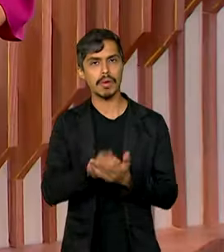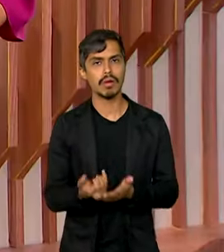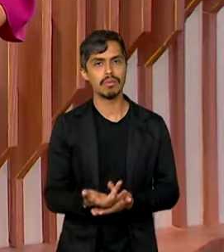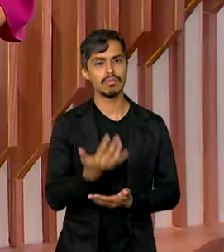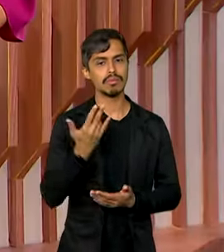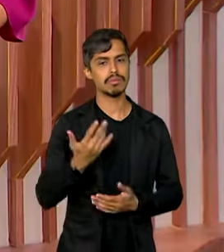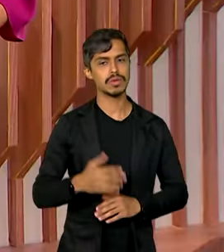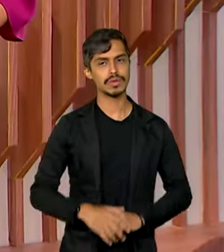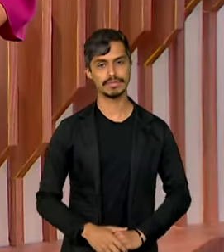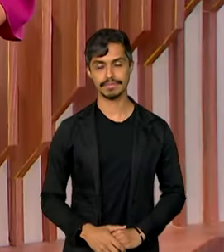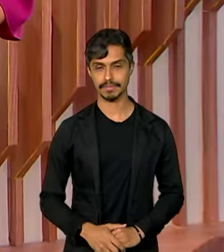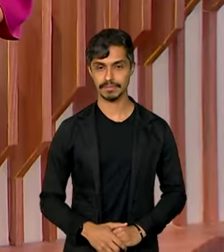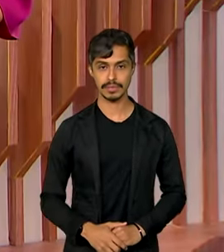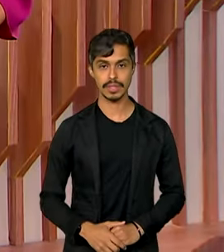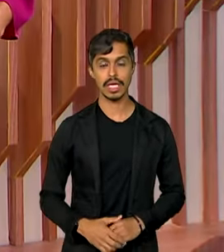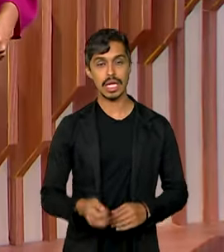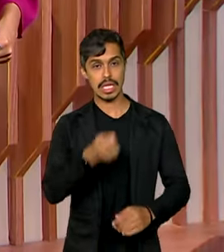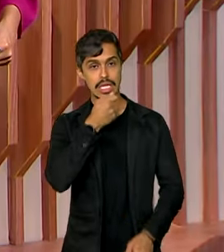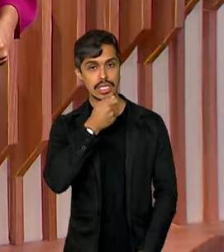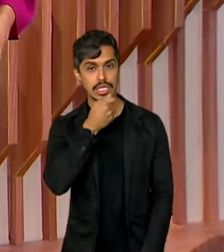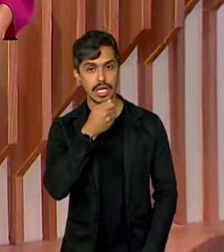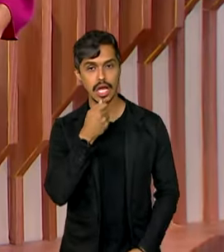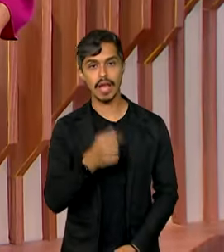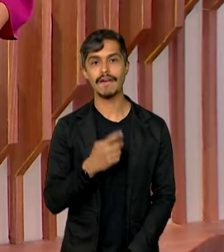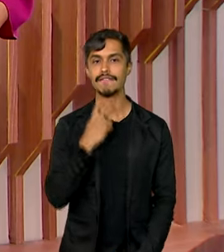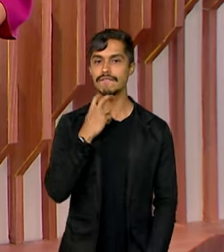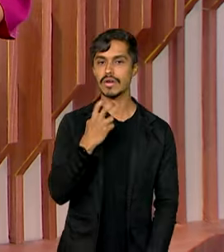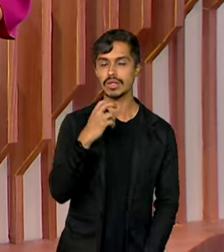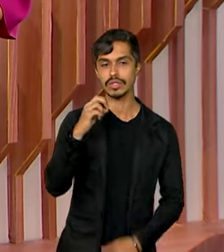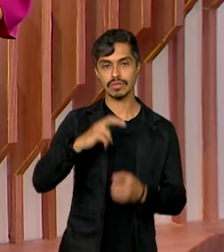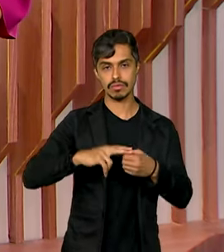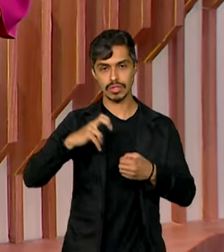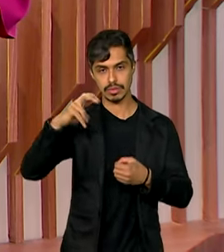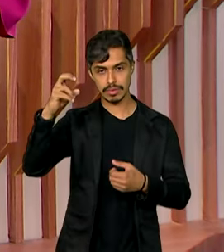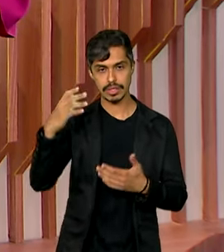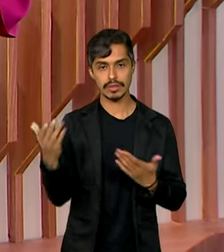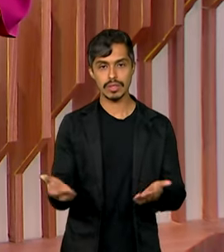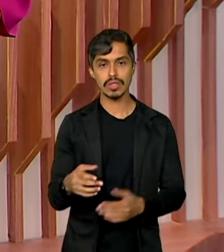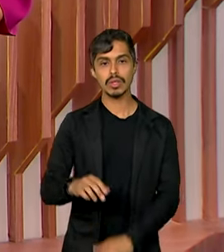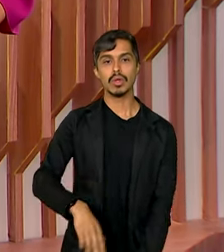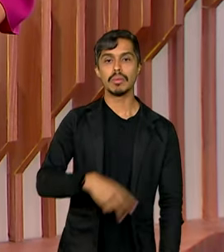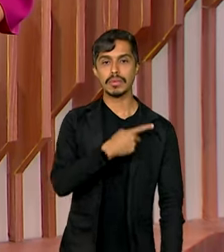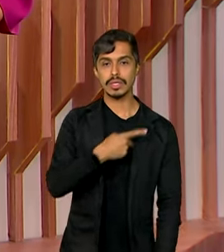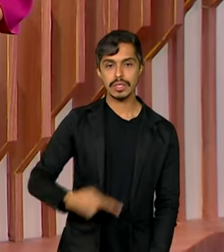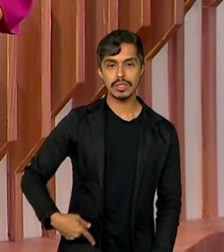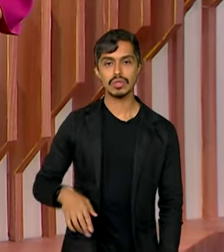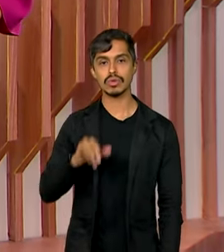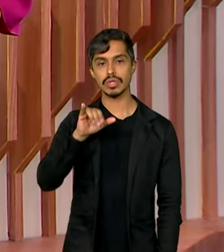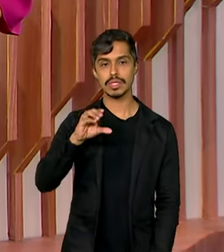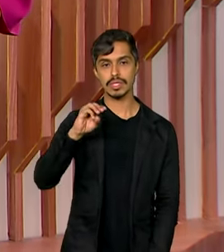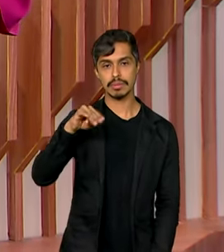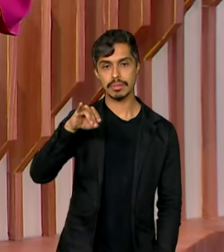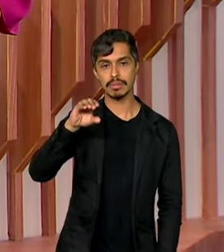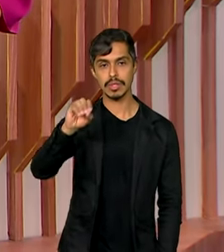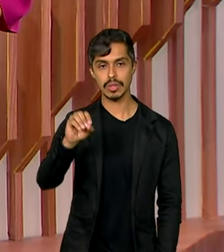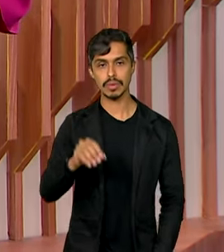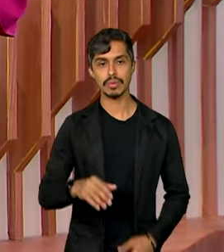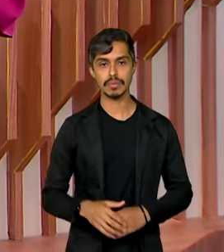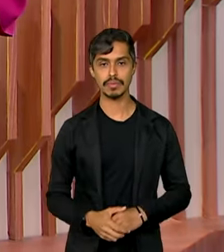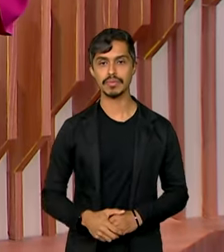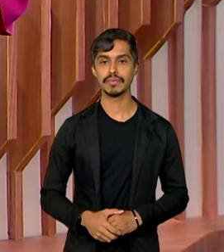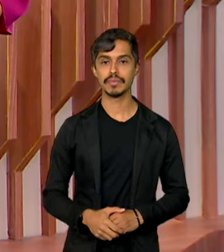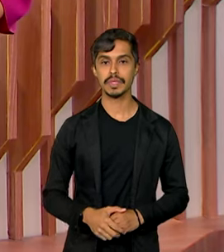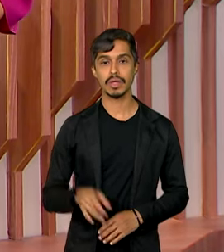Em entrevista ao programa Voz do Brasil, nessa segunda-feira, o presidente do Instituto Chico Mendes de Conservação da Biodiversidade,